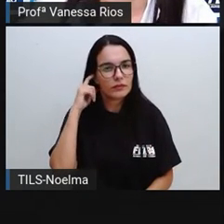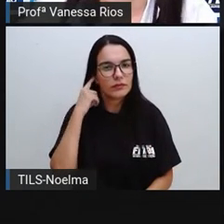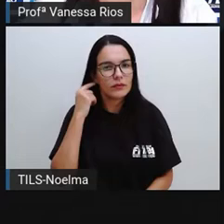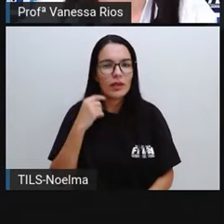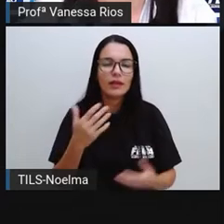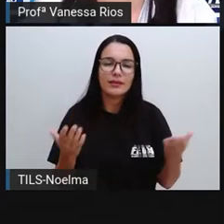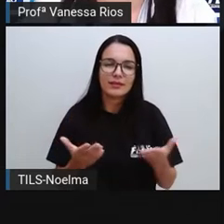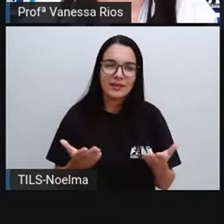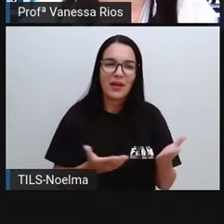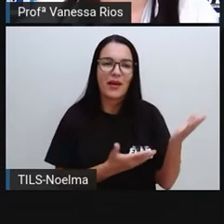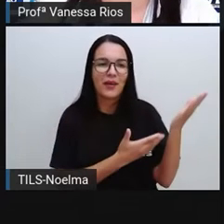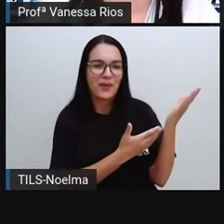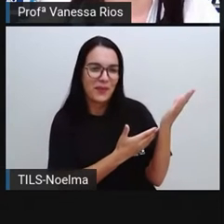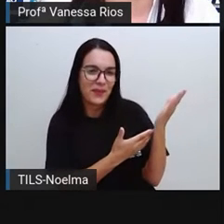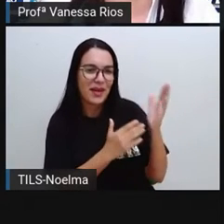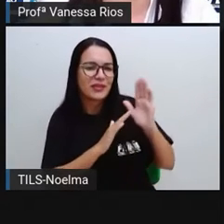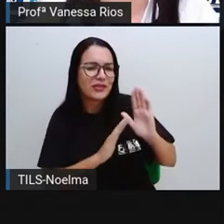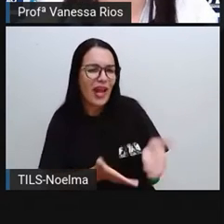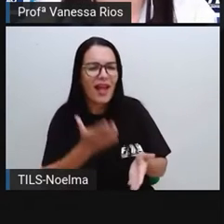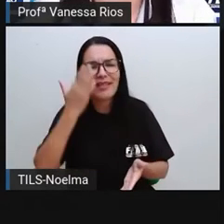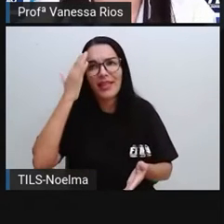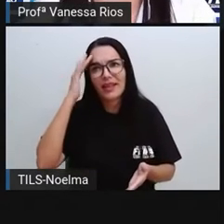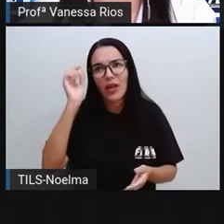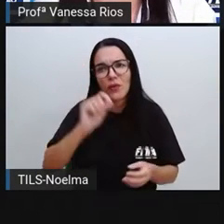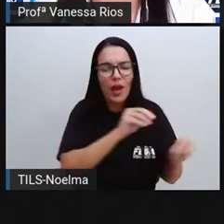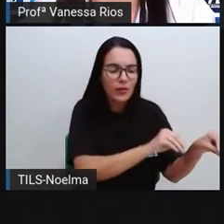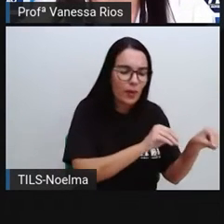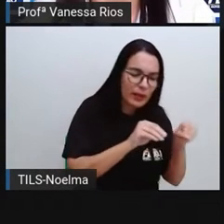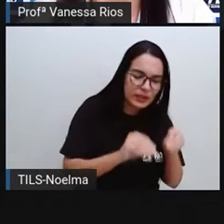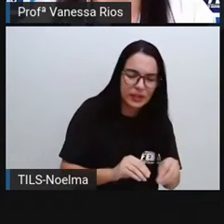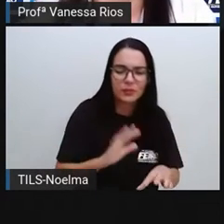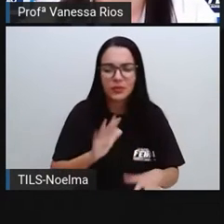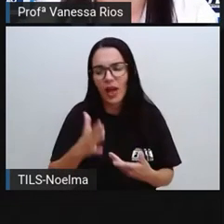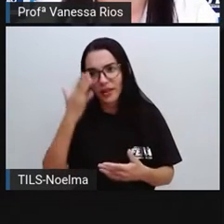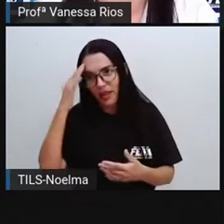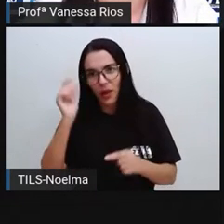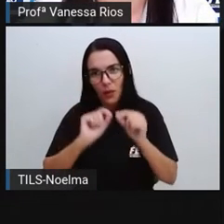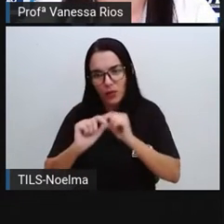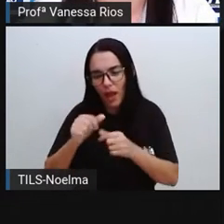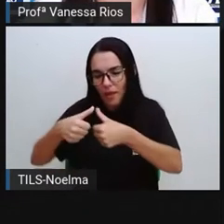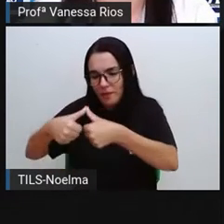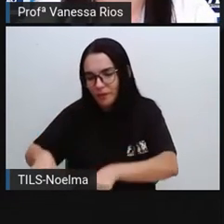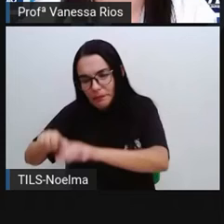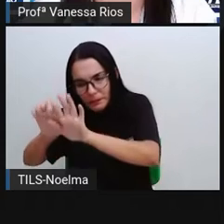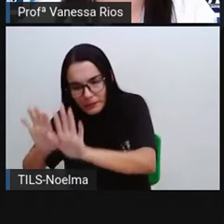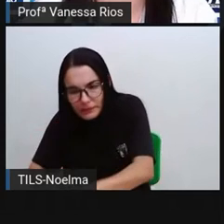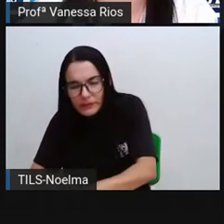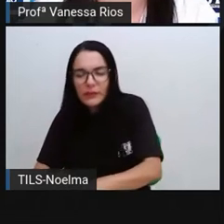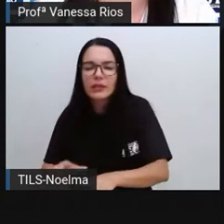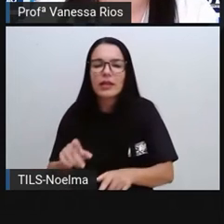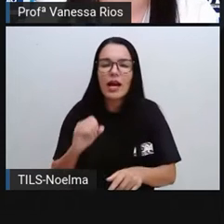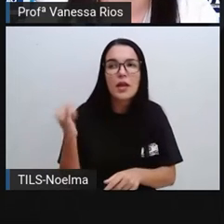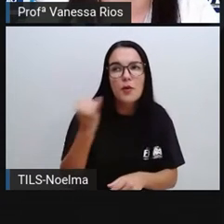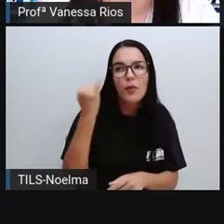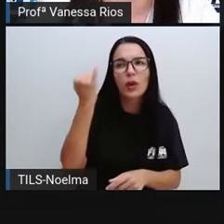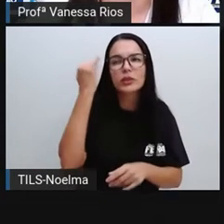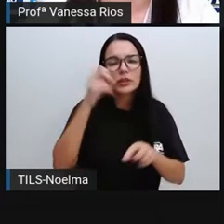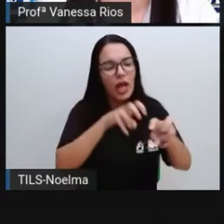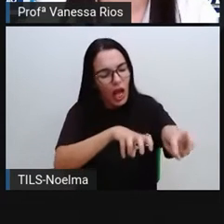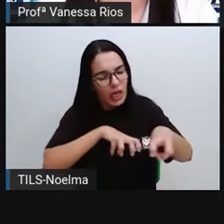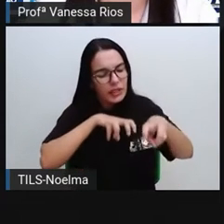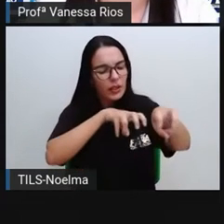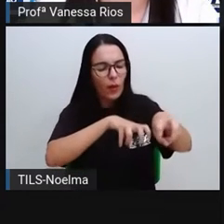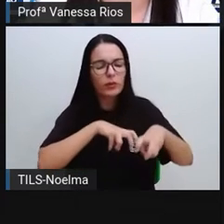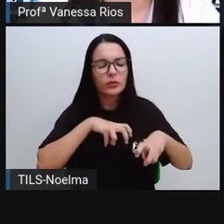E aí, gente entendeu o nomadismo, entendeu o sedentarismo, a observação da importância da agricultura no processo